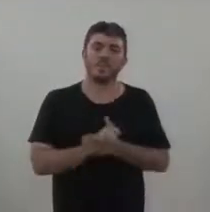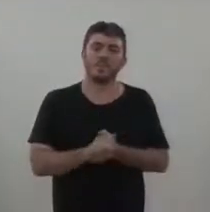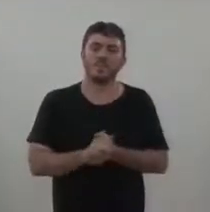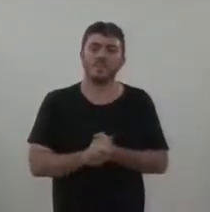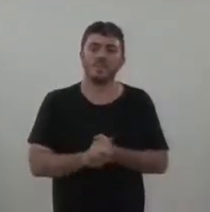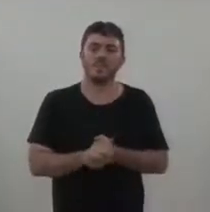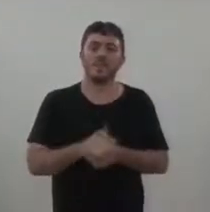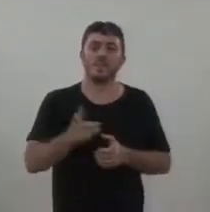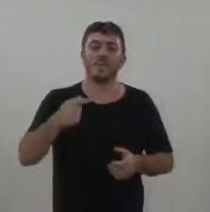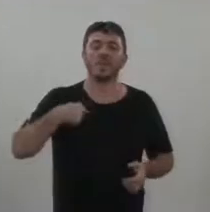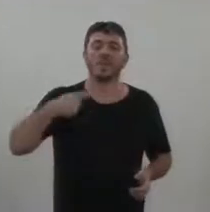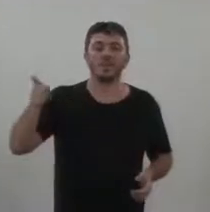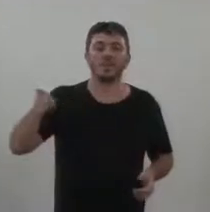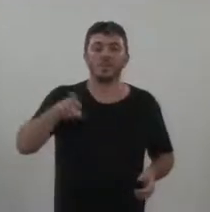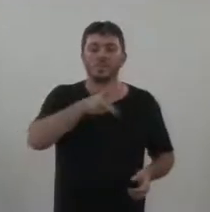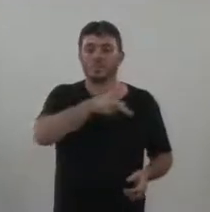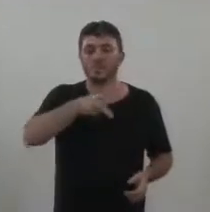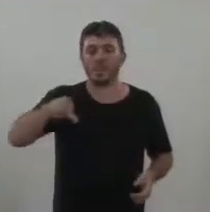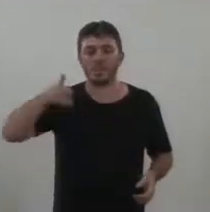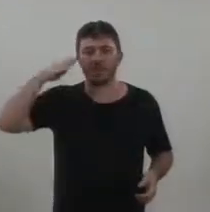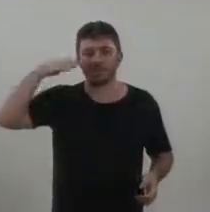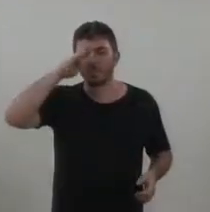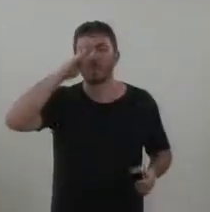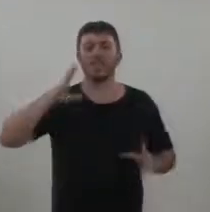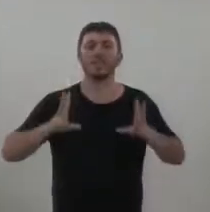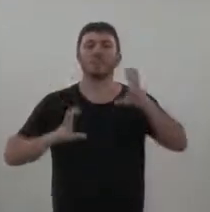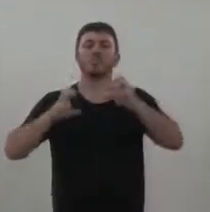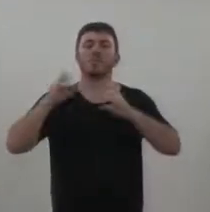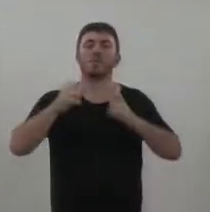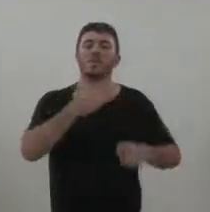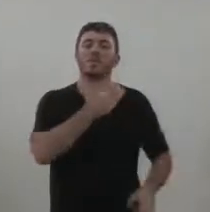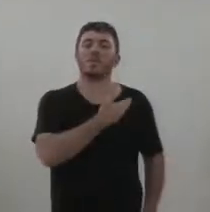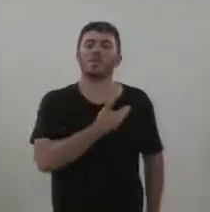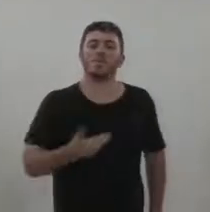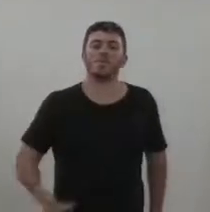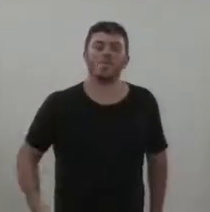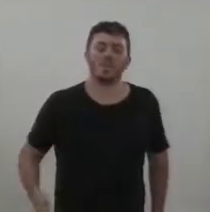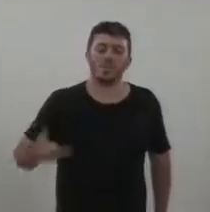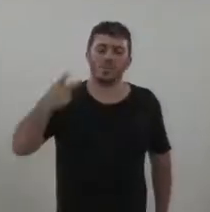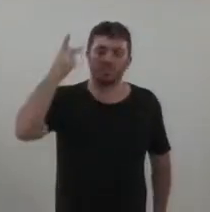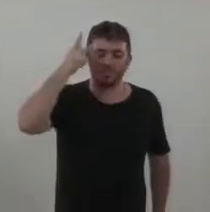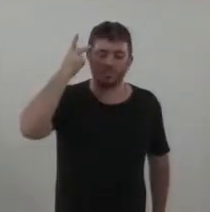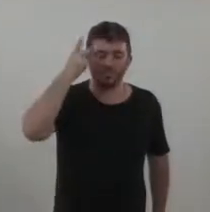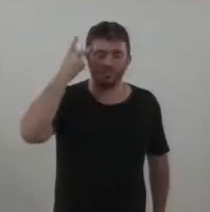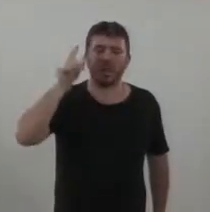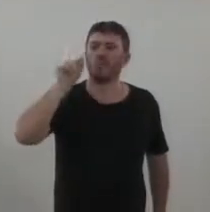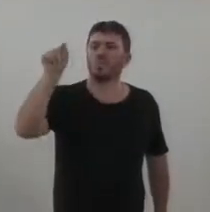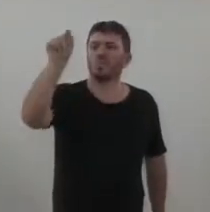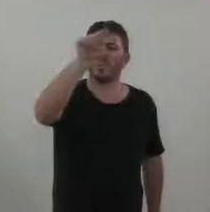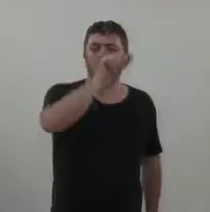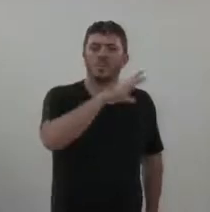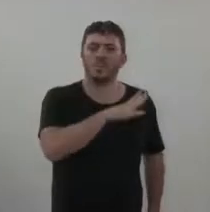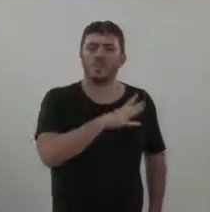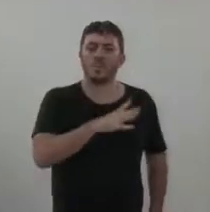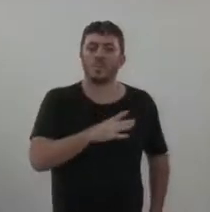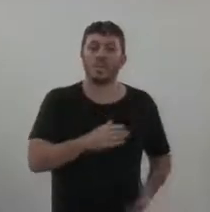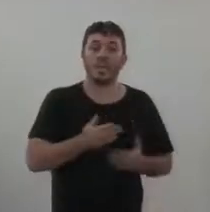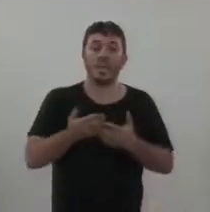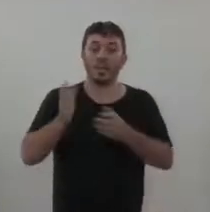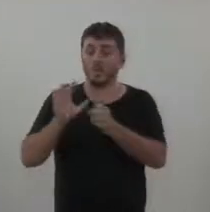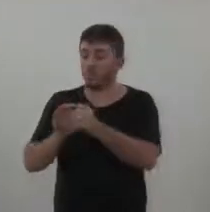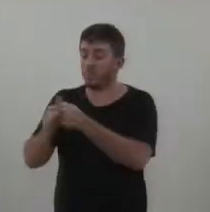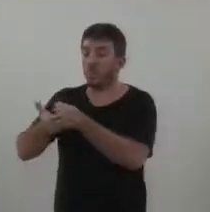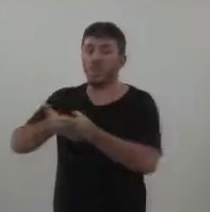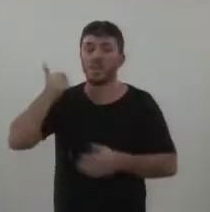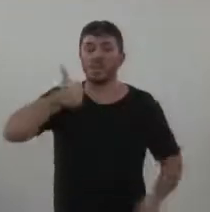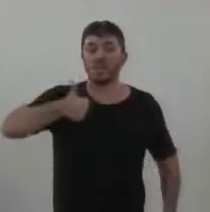aqui a briga do presidente com os governadores, eu também não vou falar mais nessa questão, só que antes da pandemia nós tínhamos 13 milhões de desempregados e